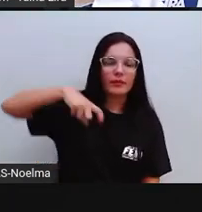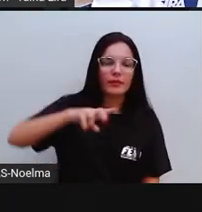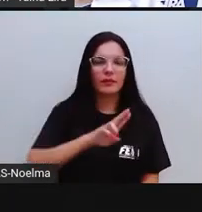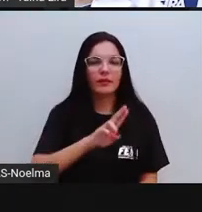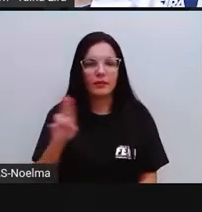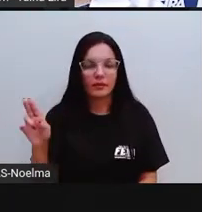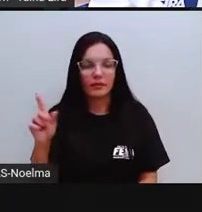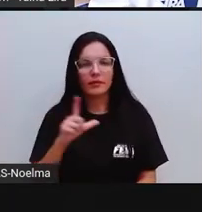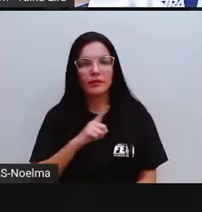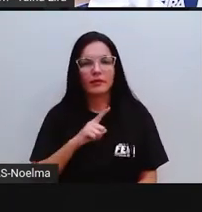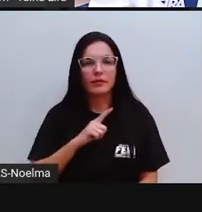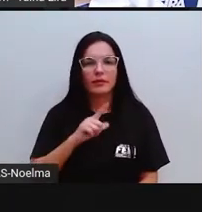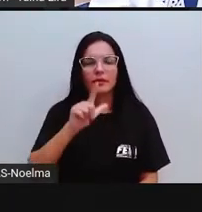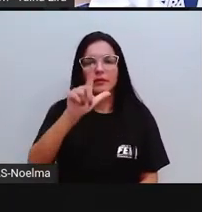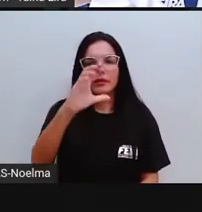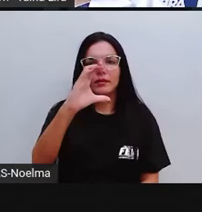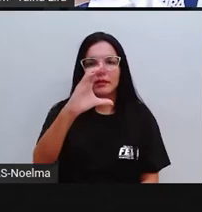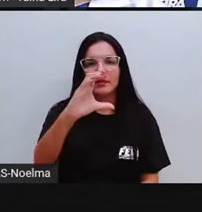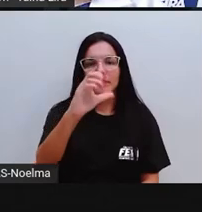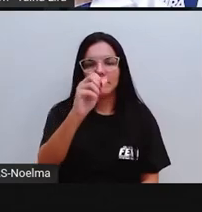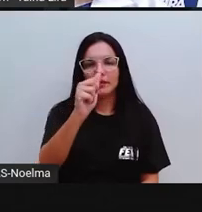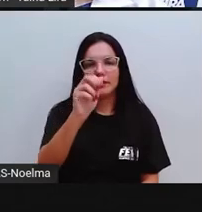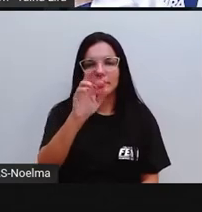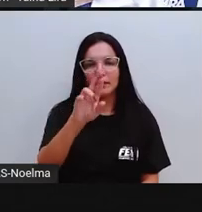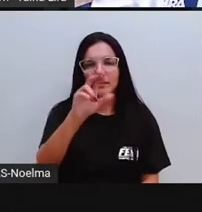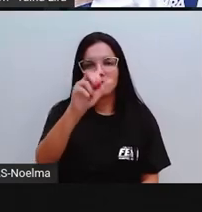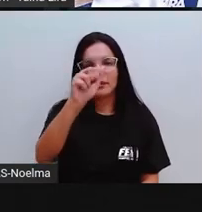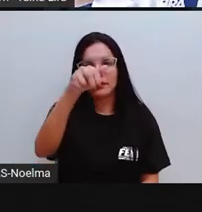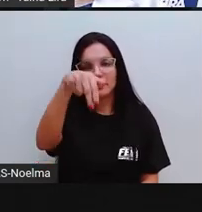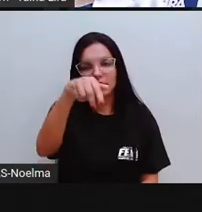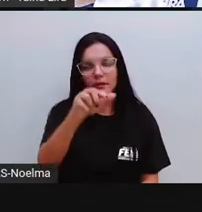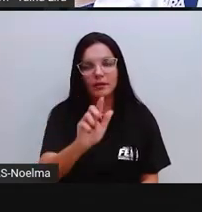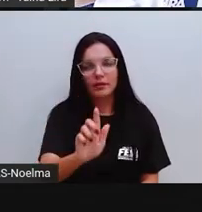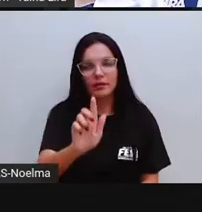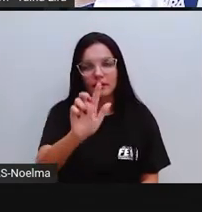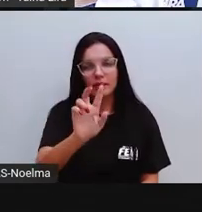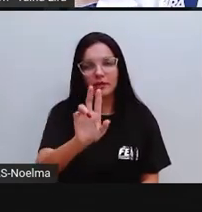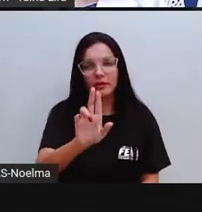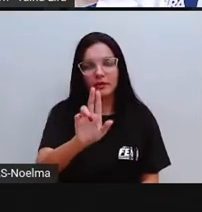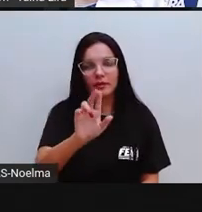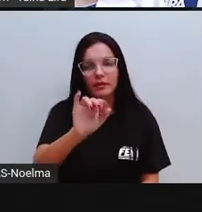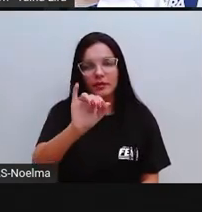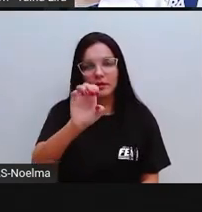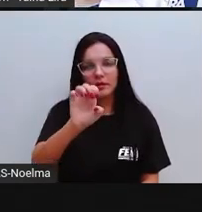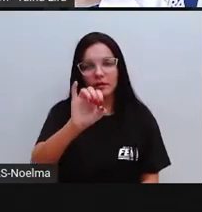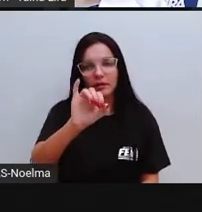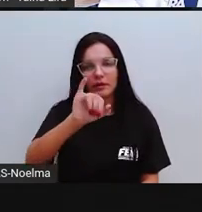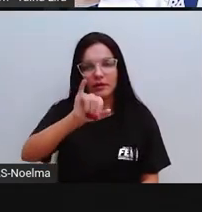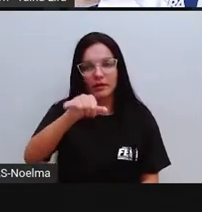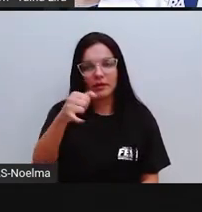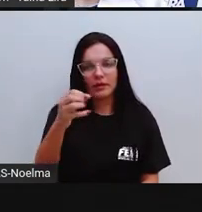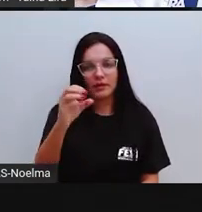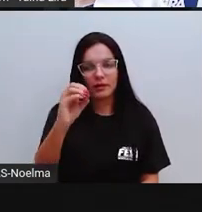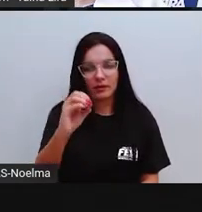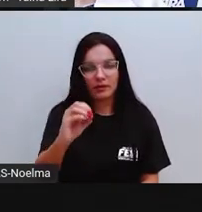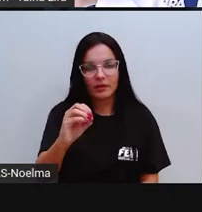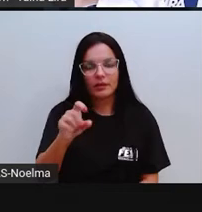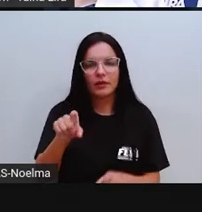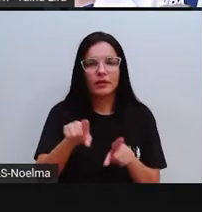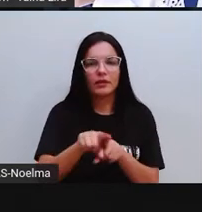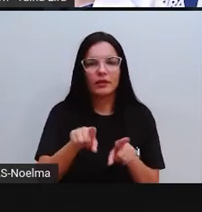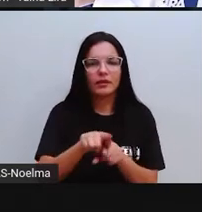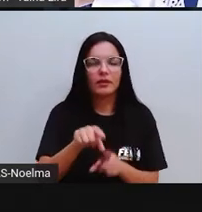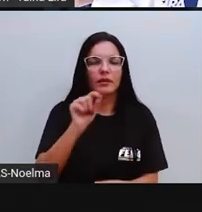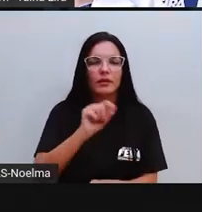tem a letra G ali junto com U, certo? É caranguejo. Então, caranguejo, ela